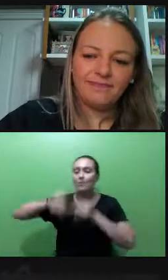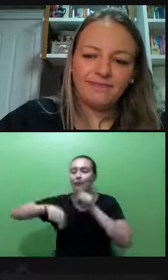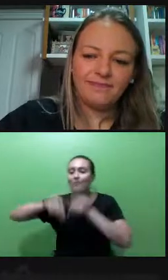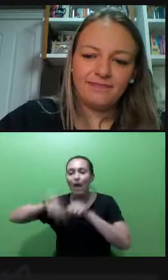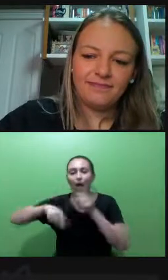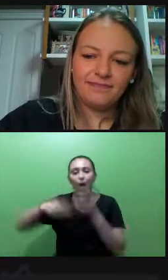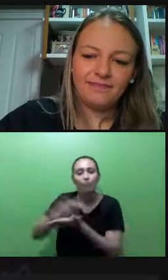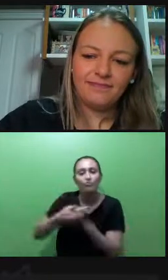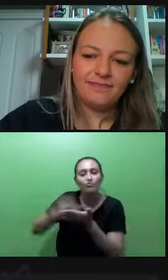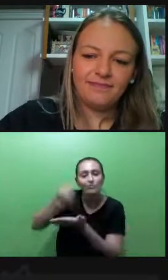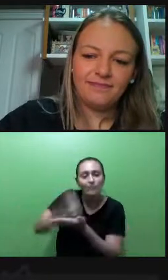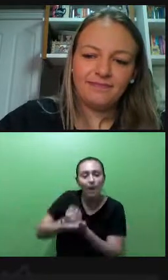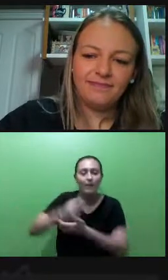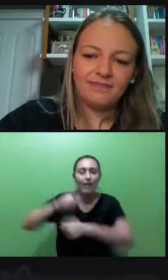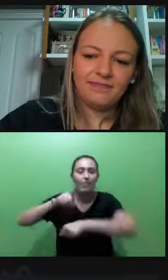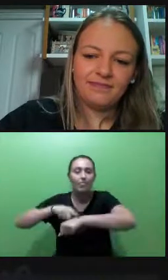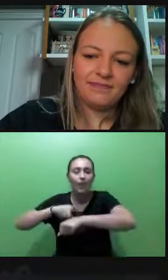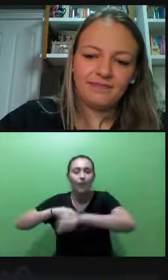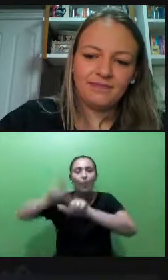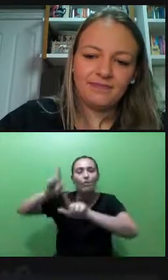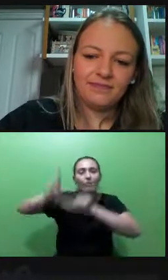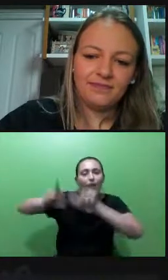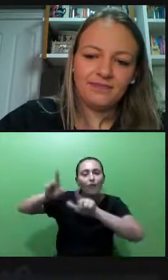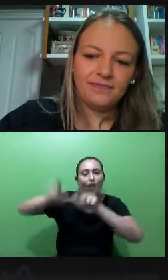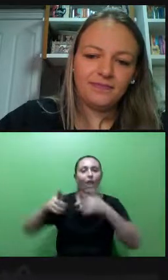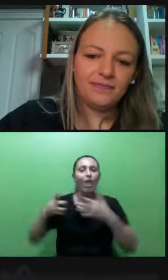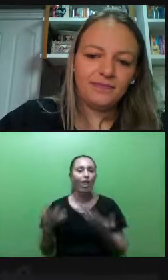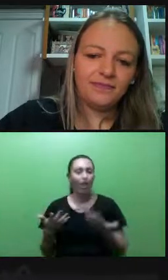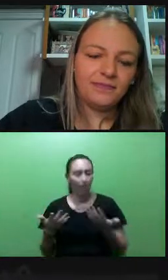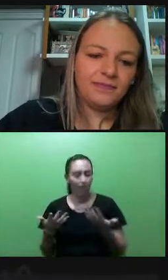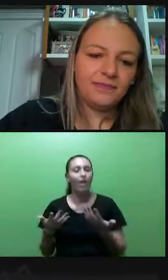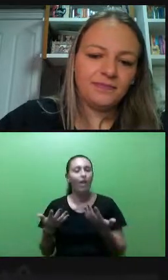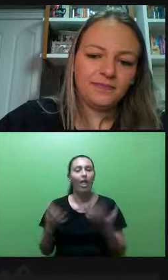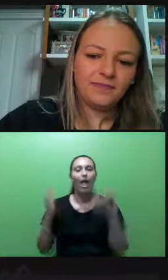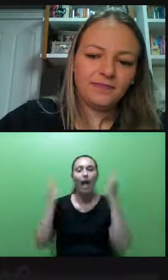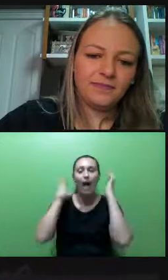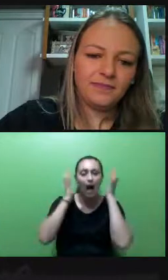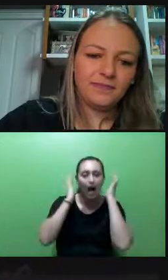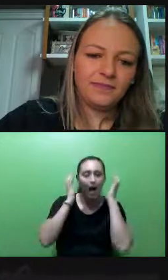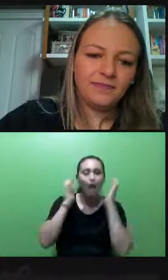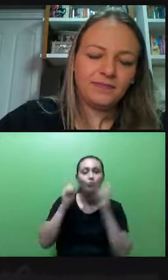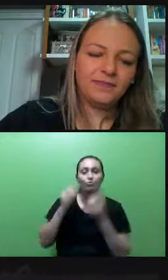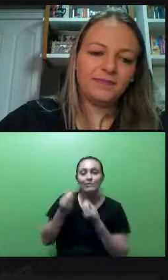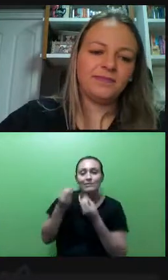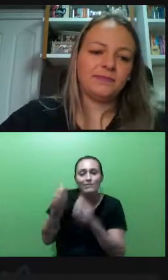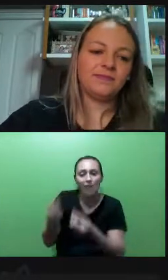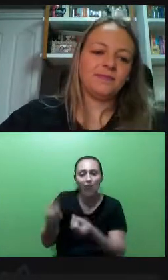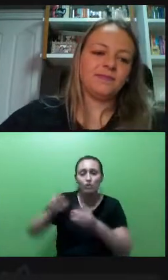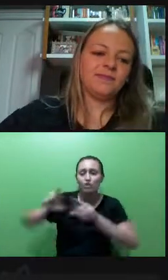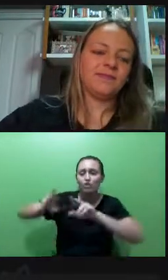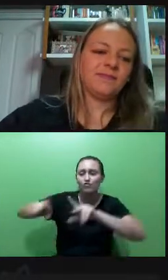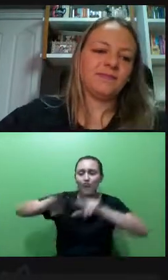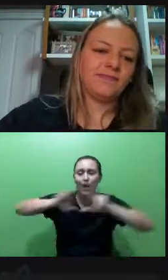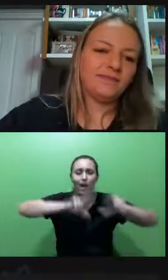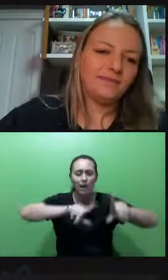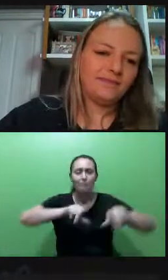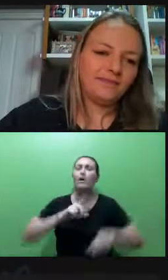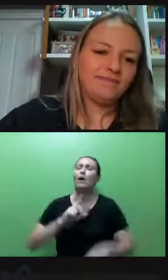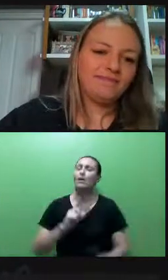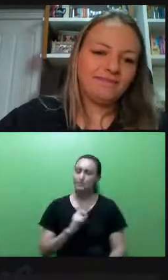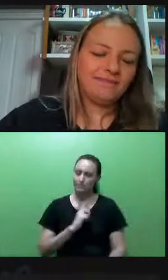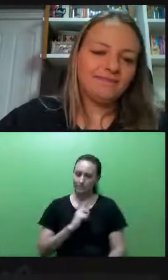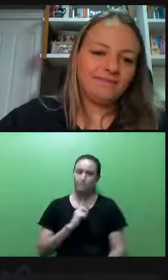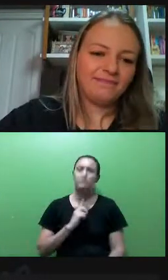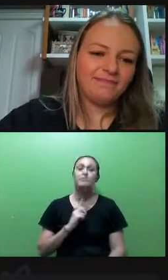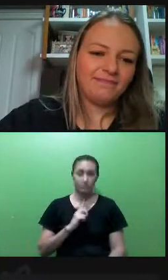tempo de TV que o partido te dá, tempo de rádio que o partido te dá, ter diferenças entre homens e mulheres e que faz com que,